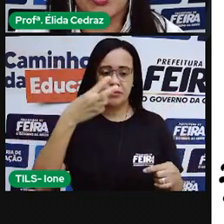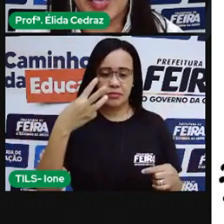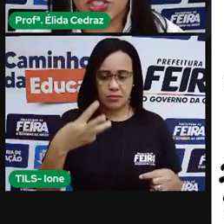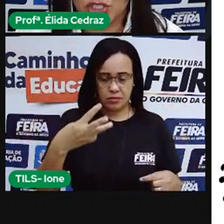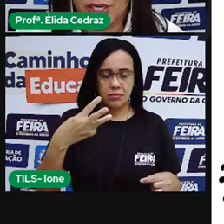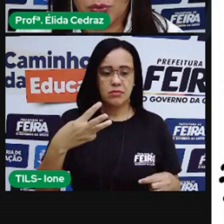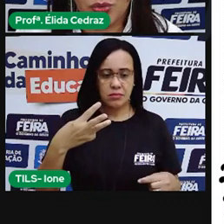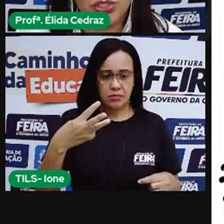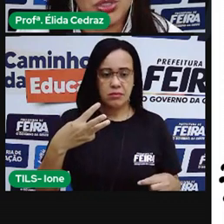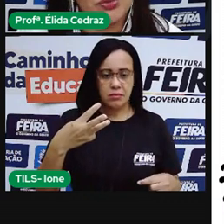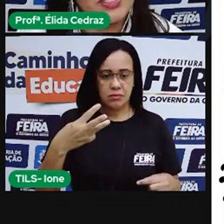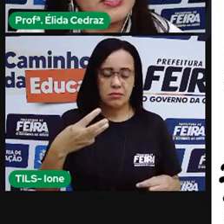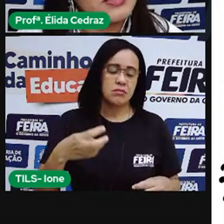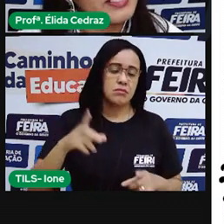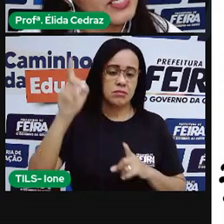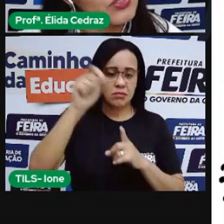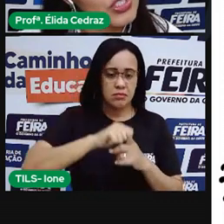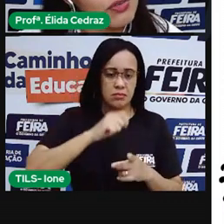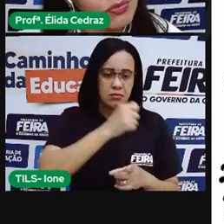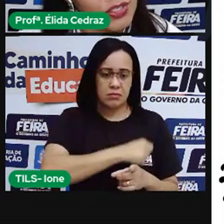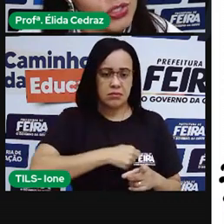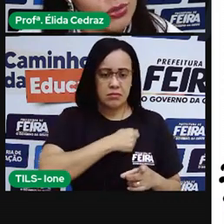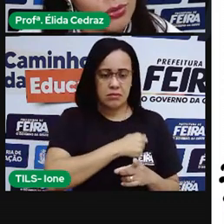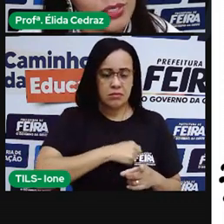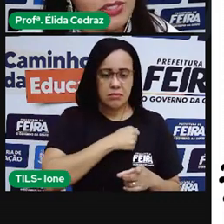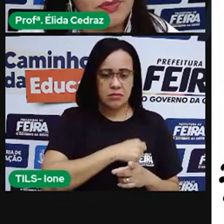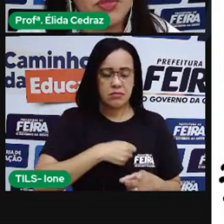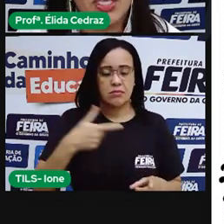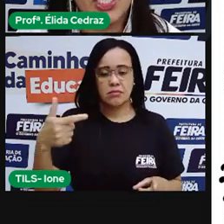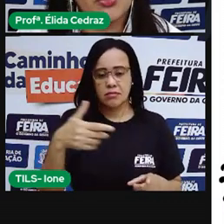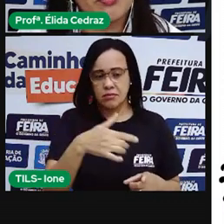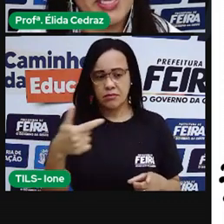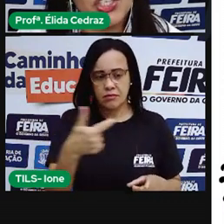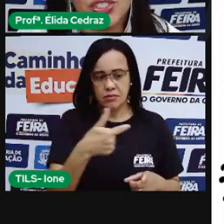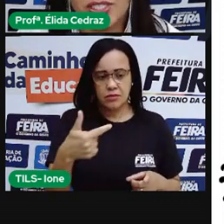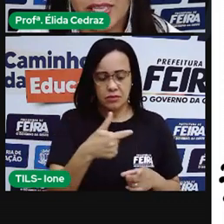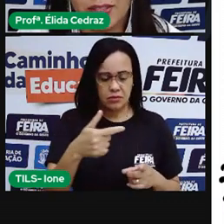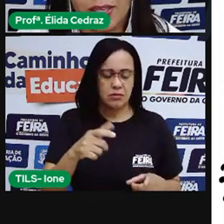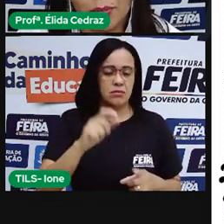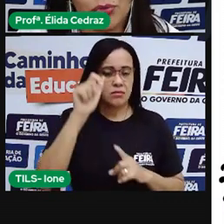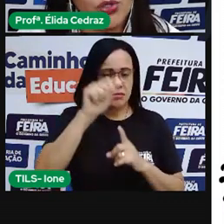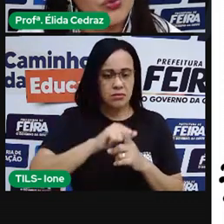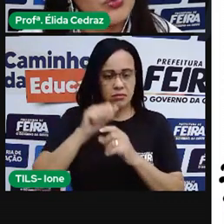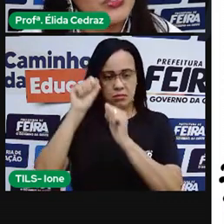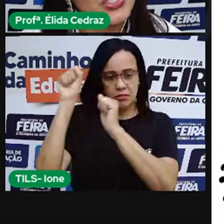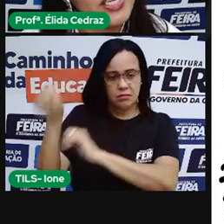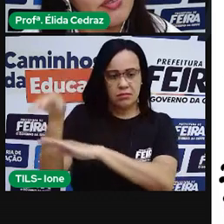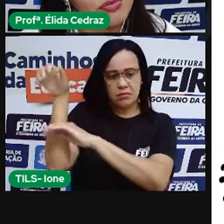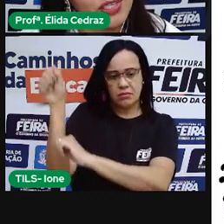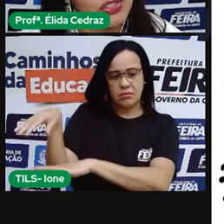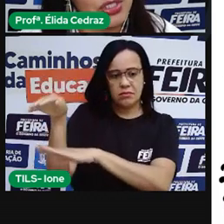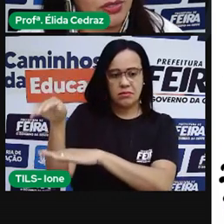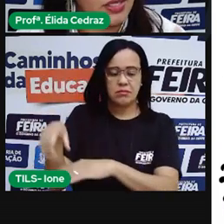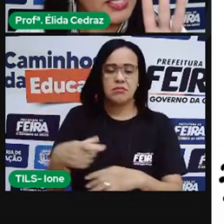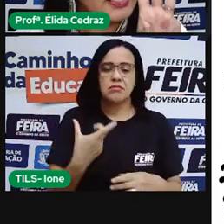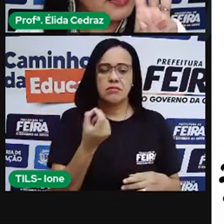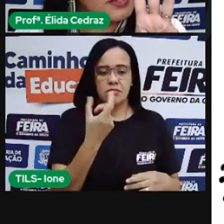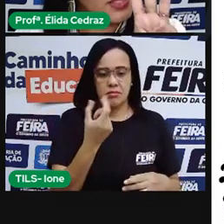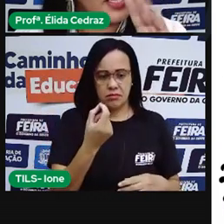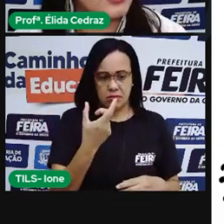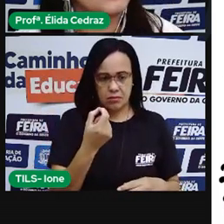No mês de agosto, será no dia 22. E no mês de setembro, no dia 20.